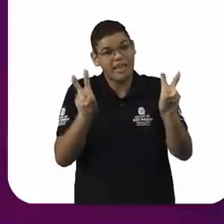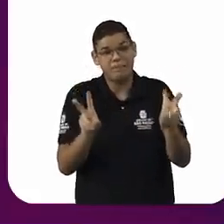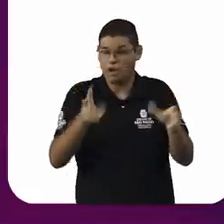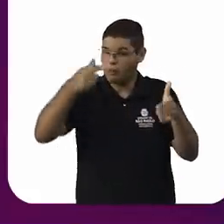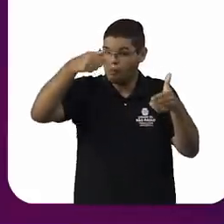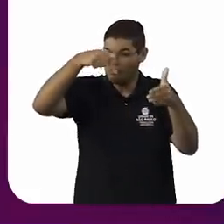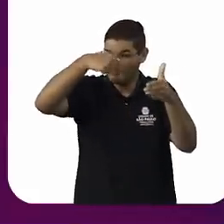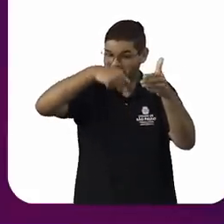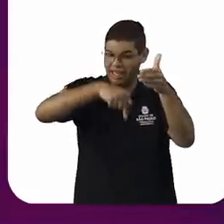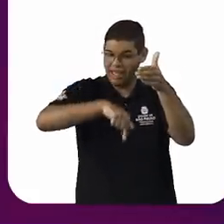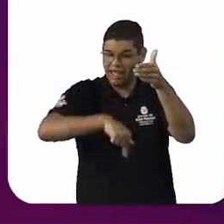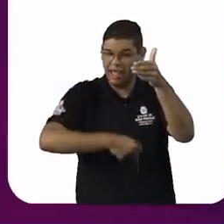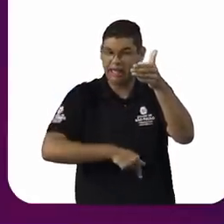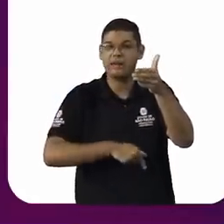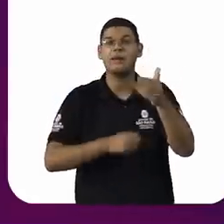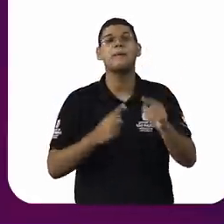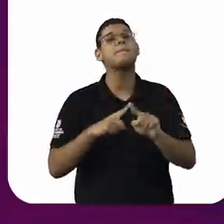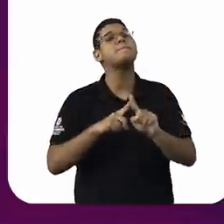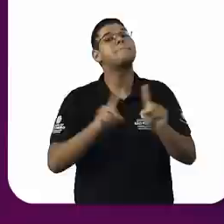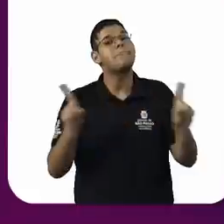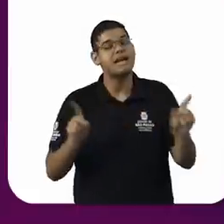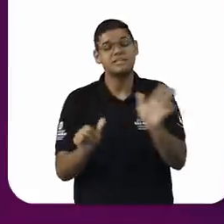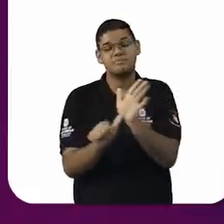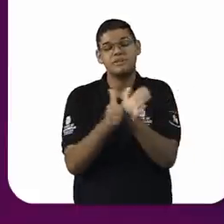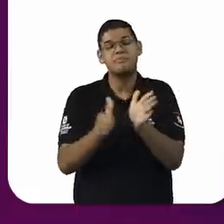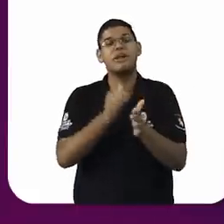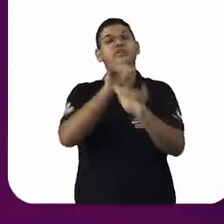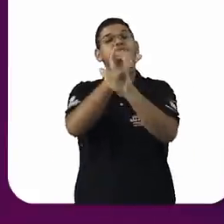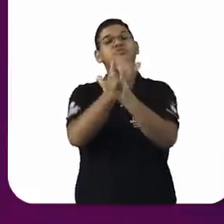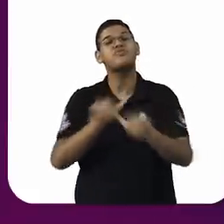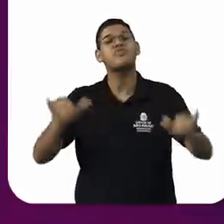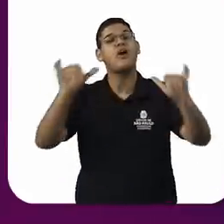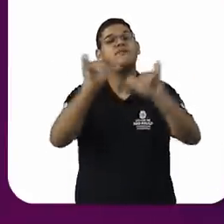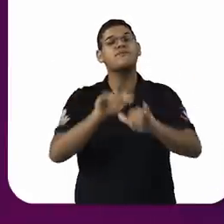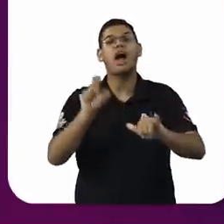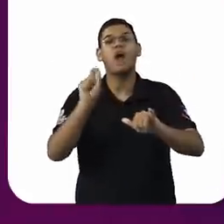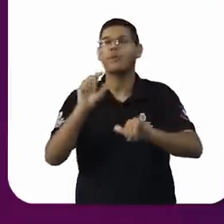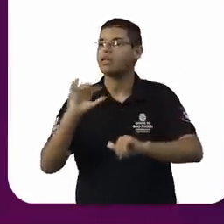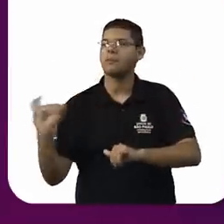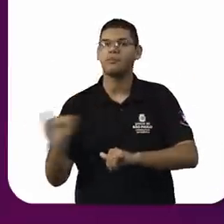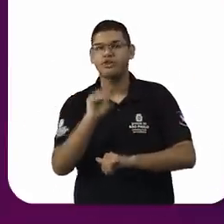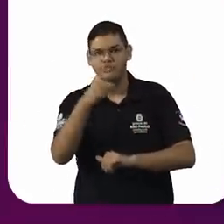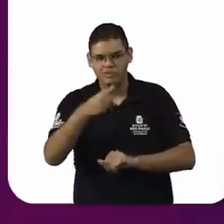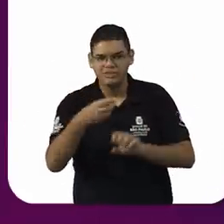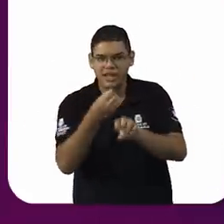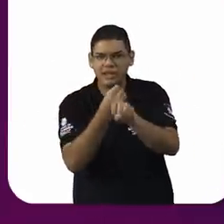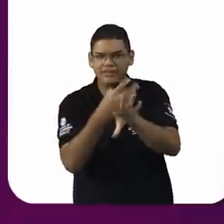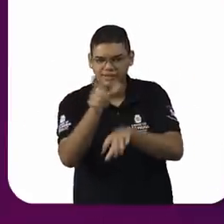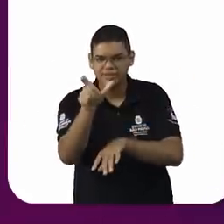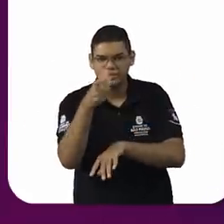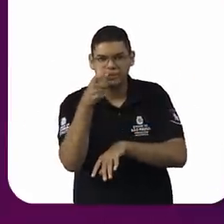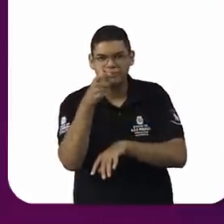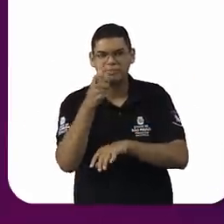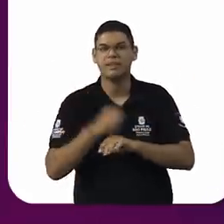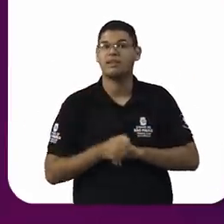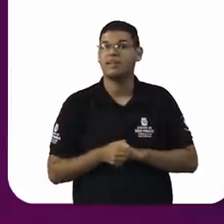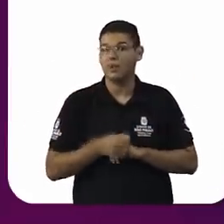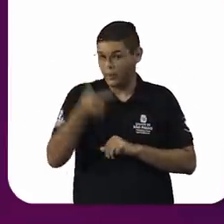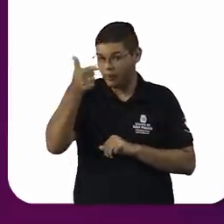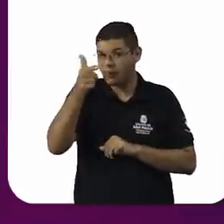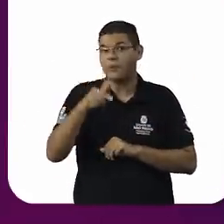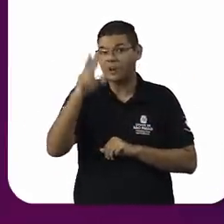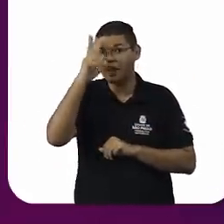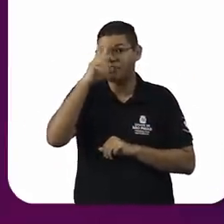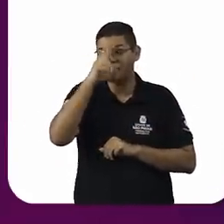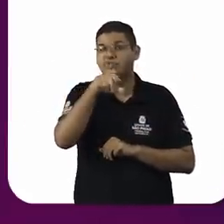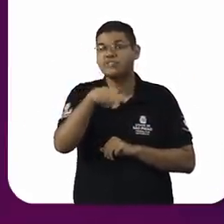importante para quem nos assiste. Eu relembro, relembro, para as pessoas que se inscreveram, as servidoras e os servidores que